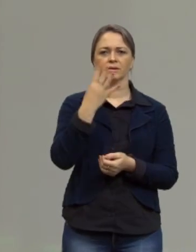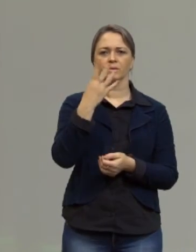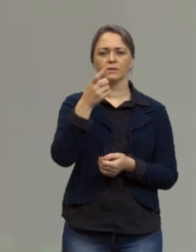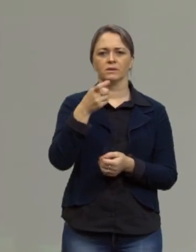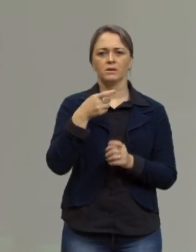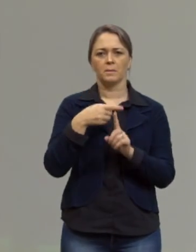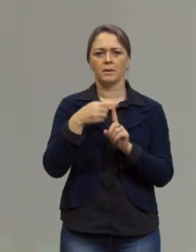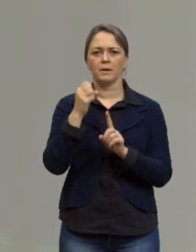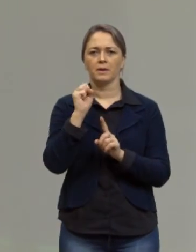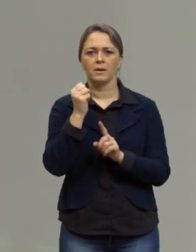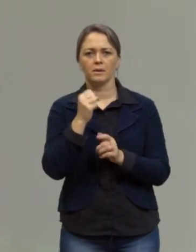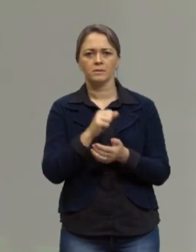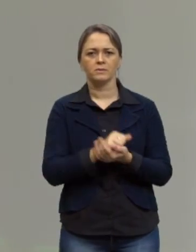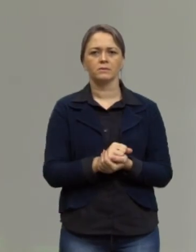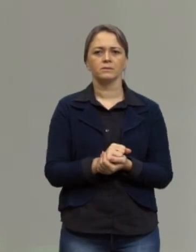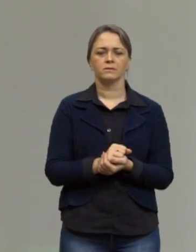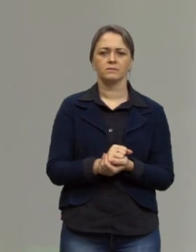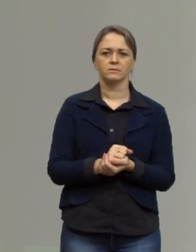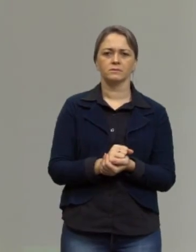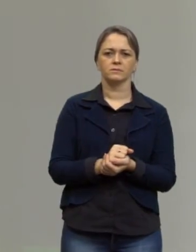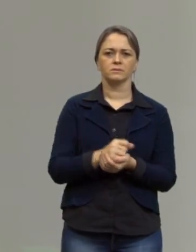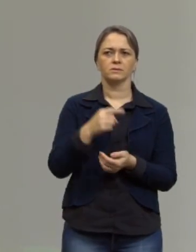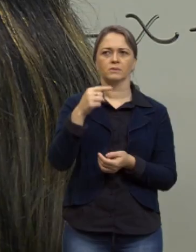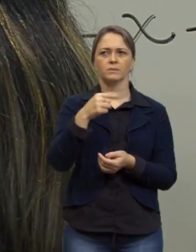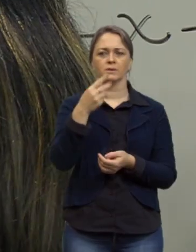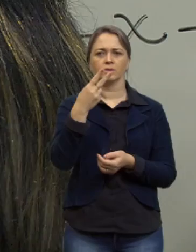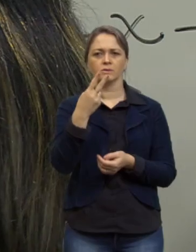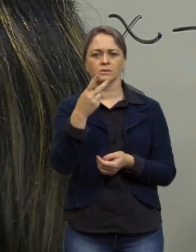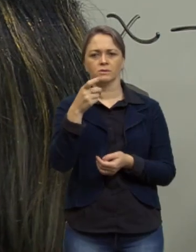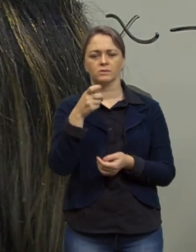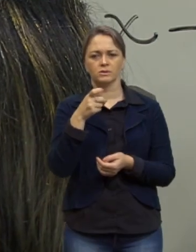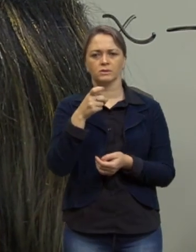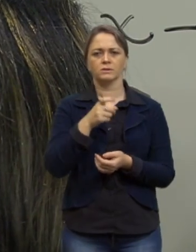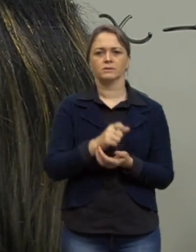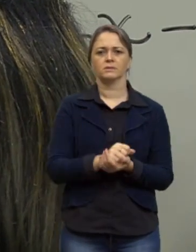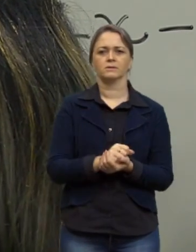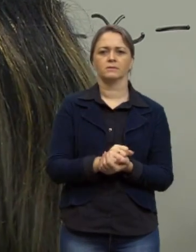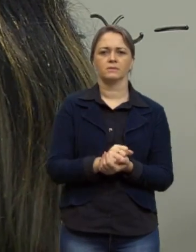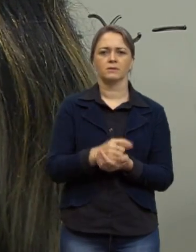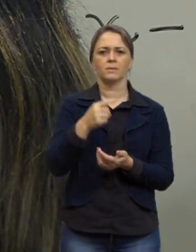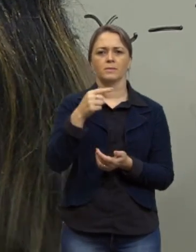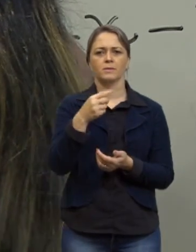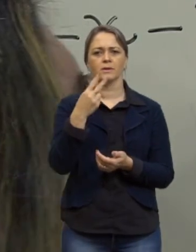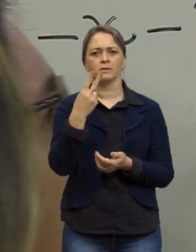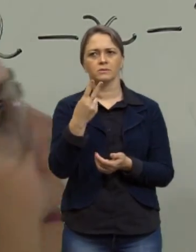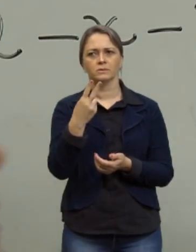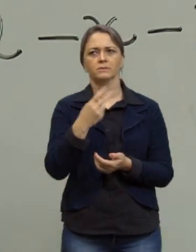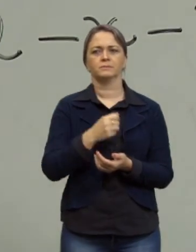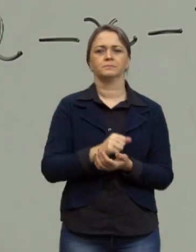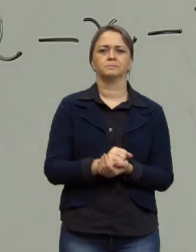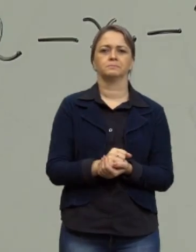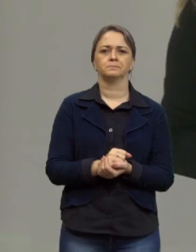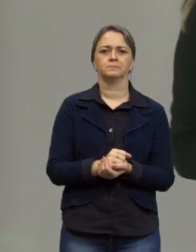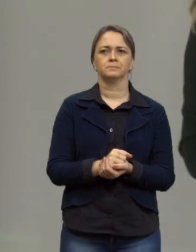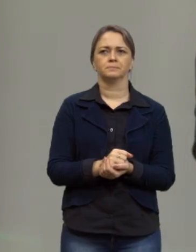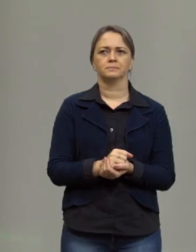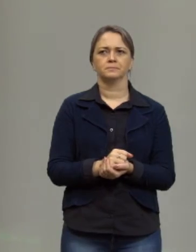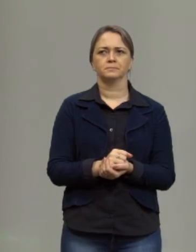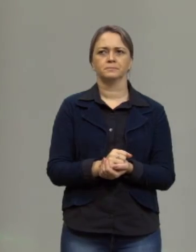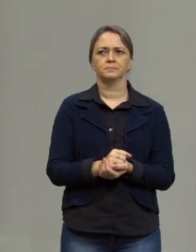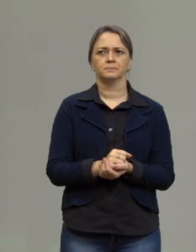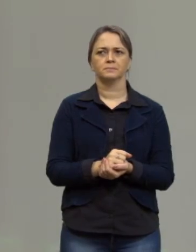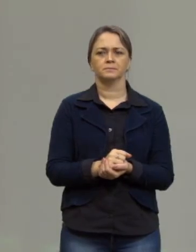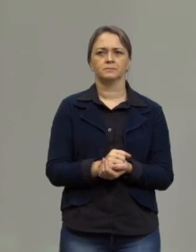8 ó menos 2x menos 2 certo que nós